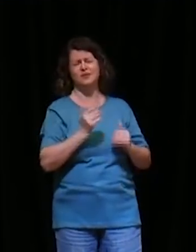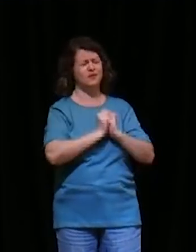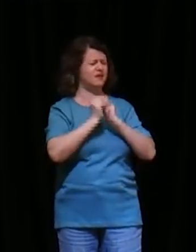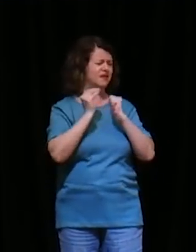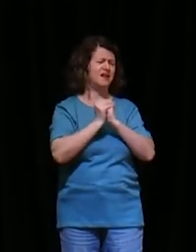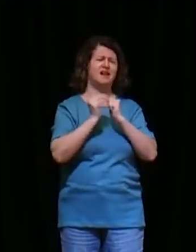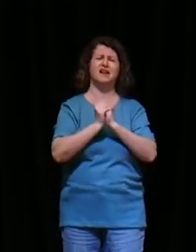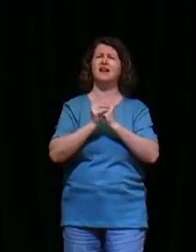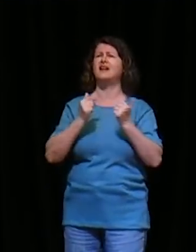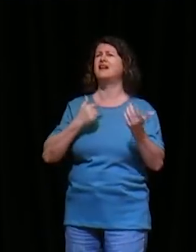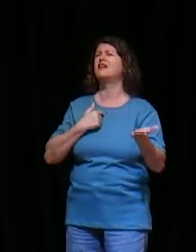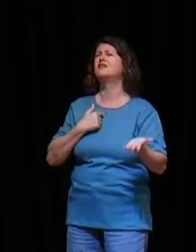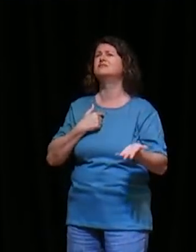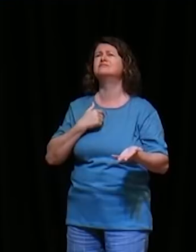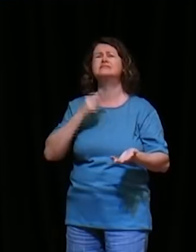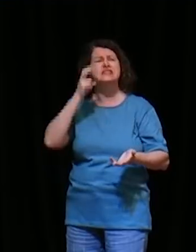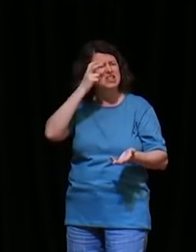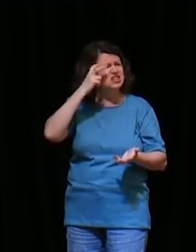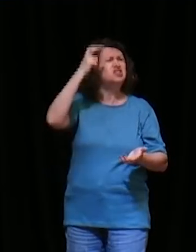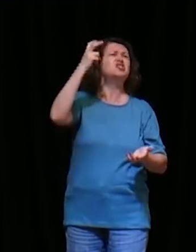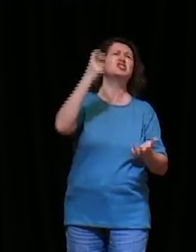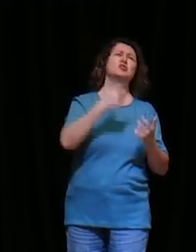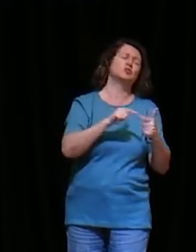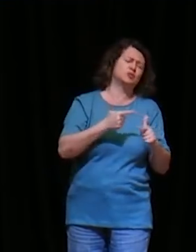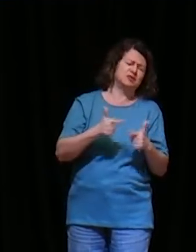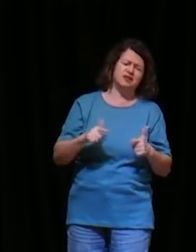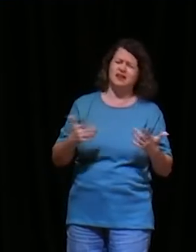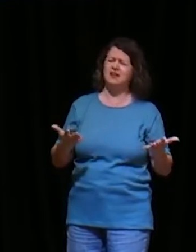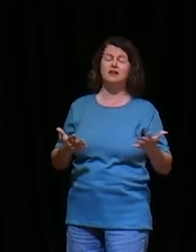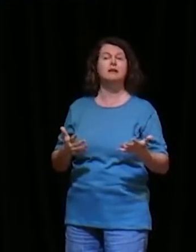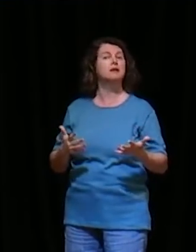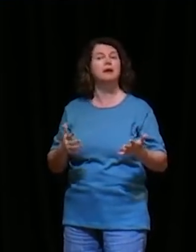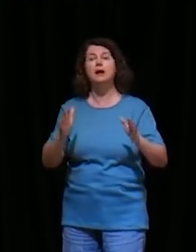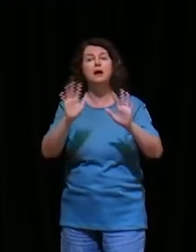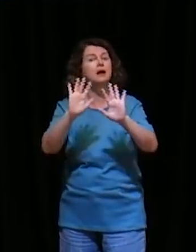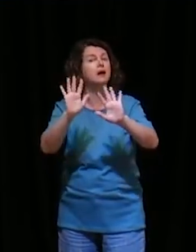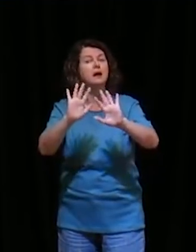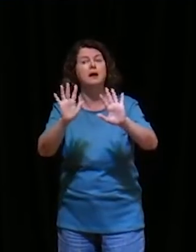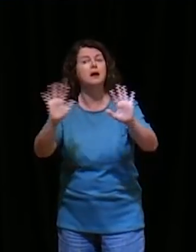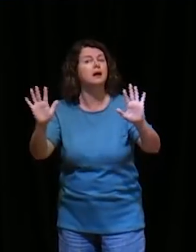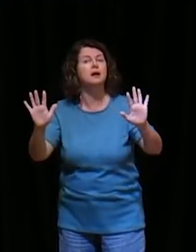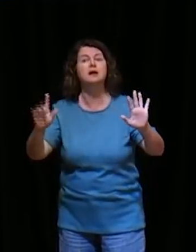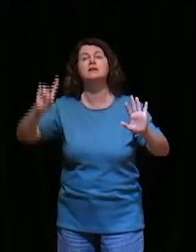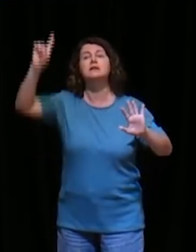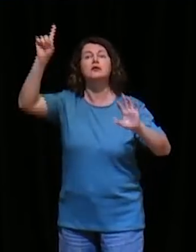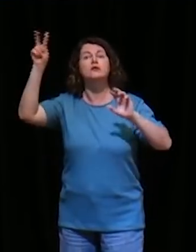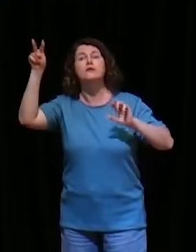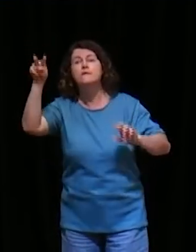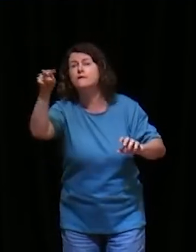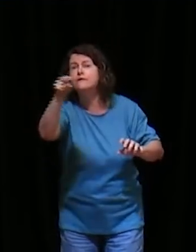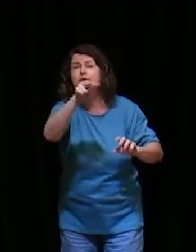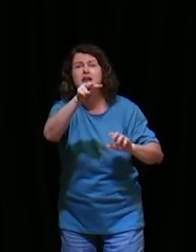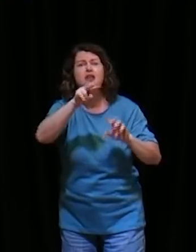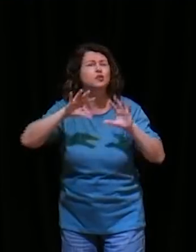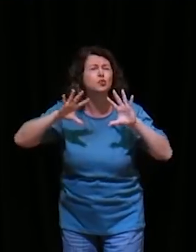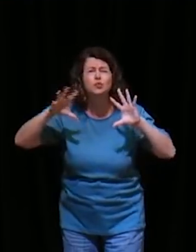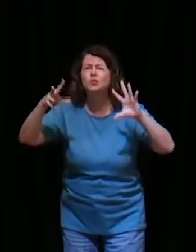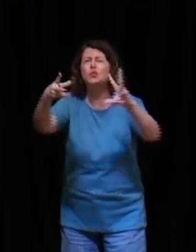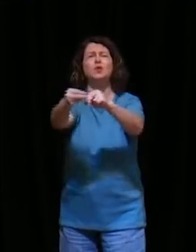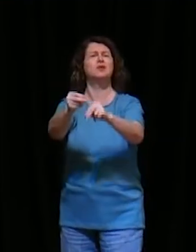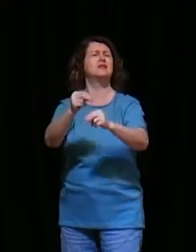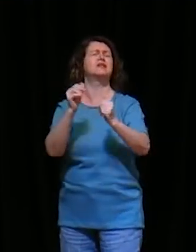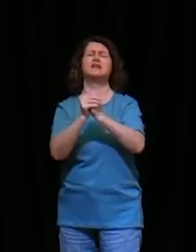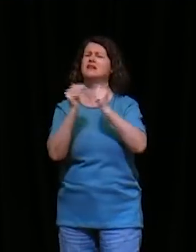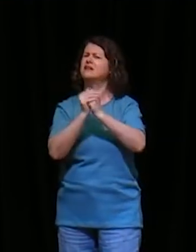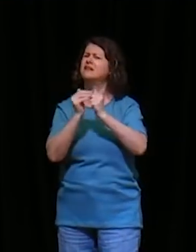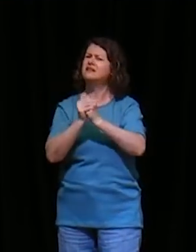de ligação com Deus, a verdade é que Deus ouve todas as orações, não existe uma oração forte, existe